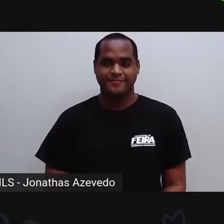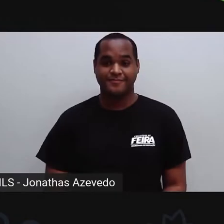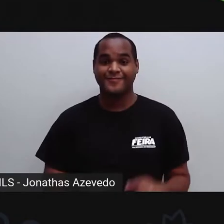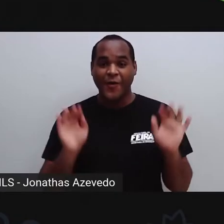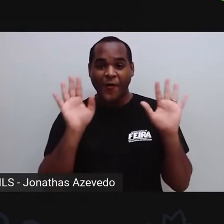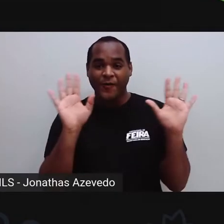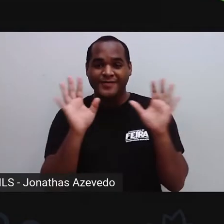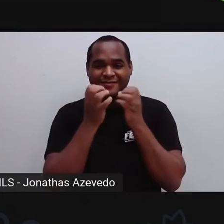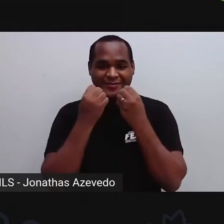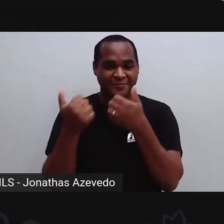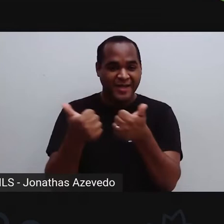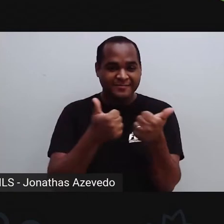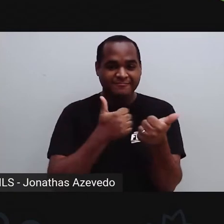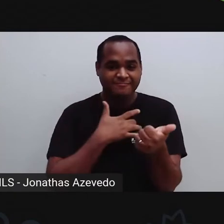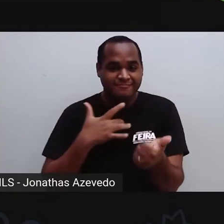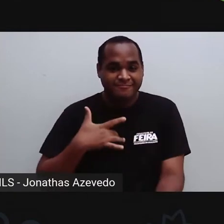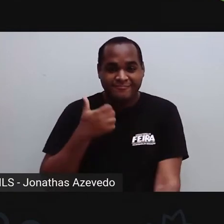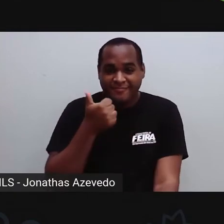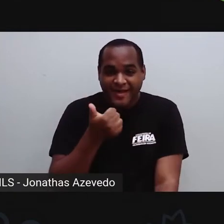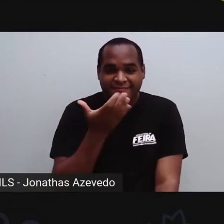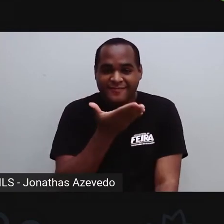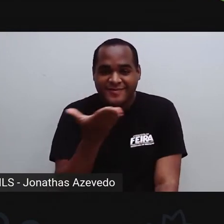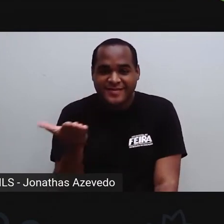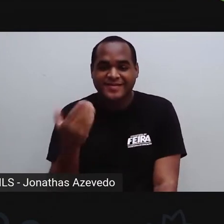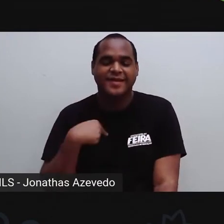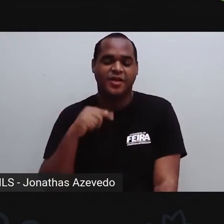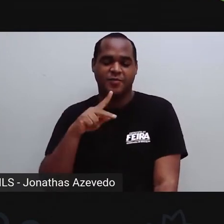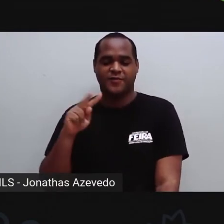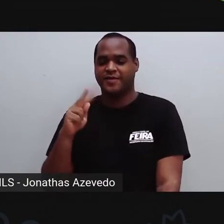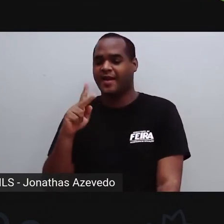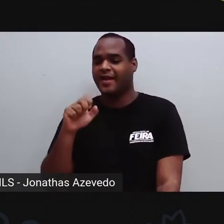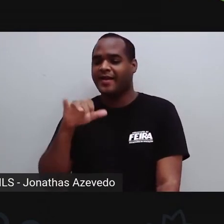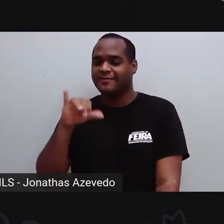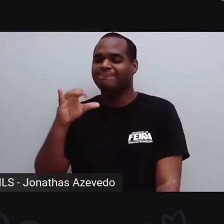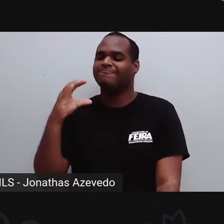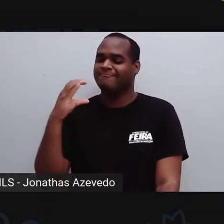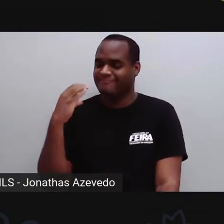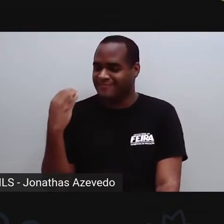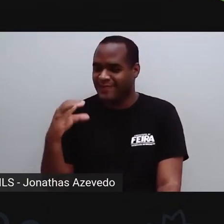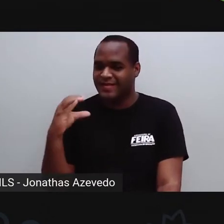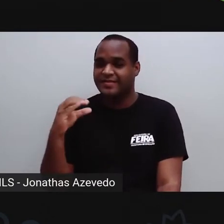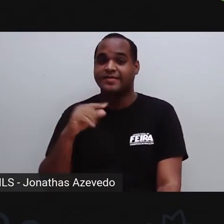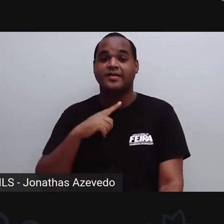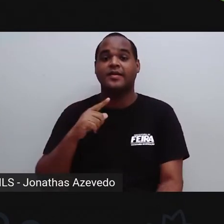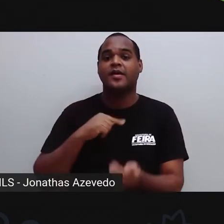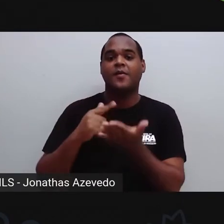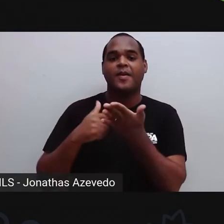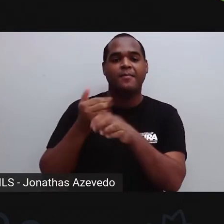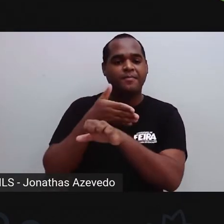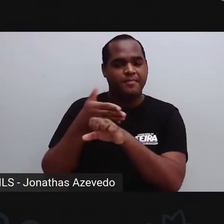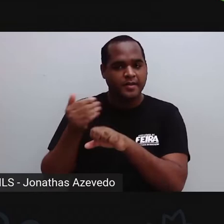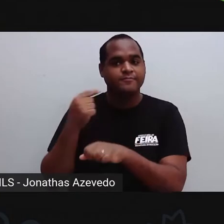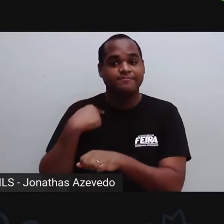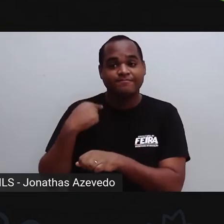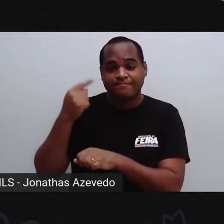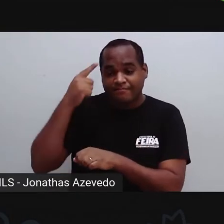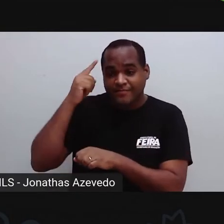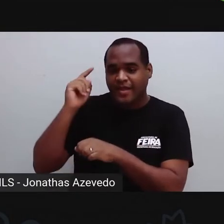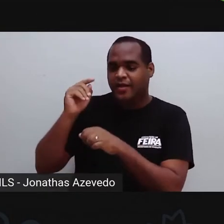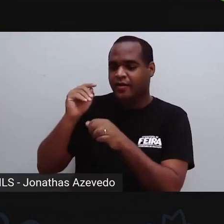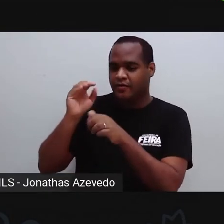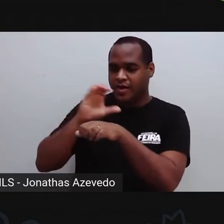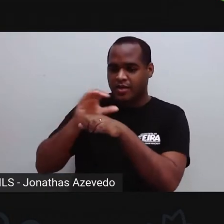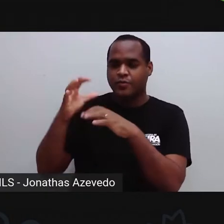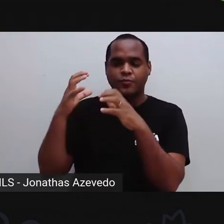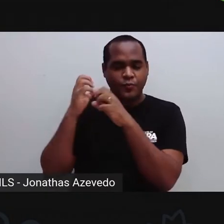Olá pessoal, tudo bem com vocês? Eu sou a professora Tara Santos de Ciências, sou mulher de pele clara, tenho cabelo castanho escuro